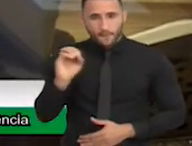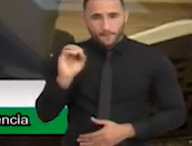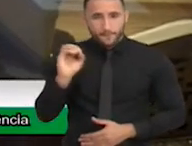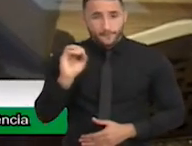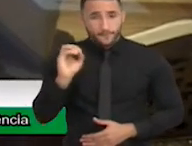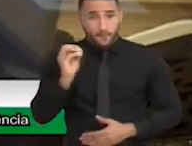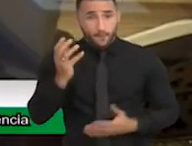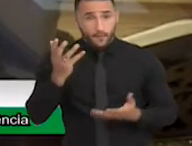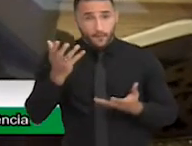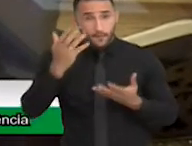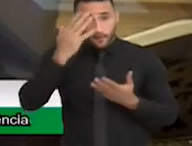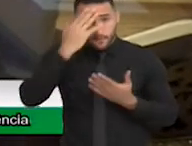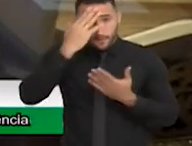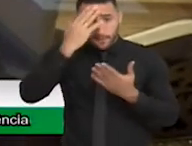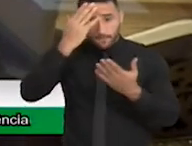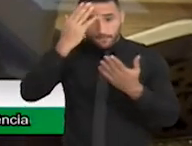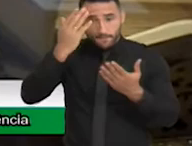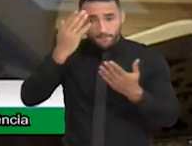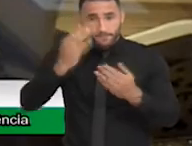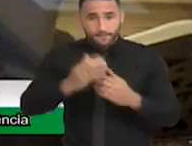a presença.